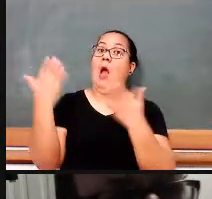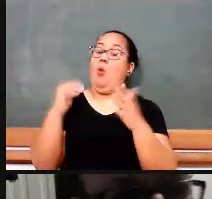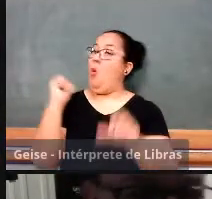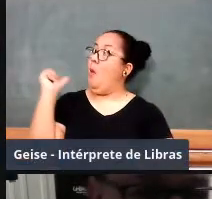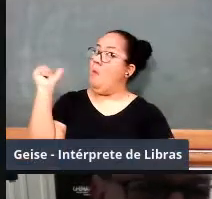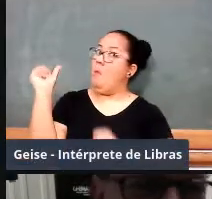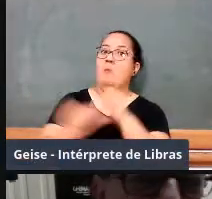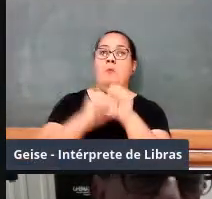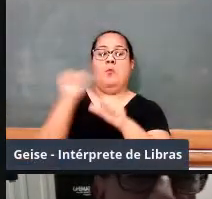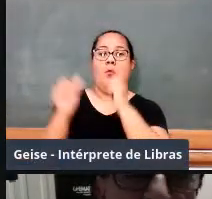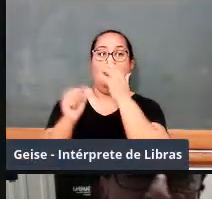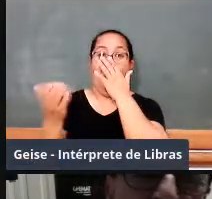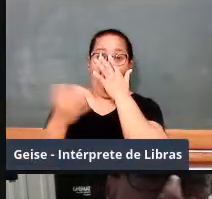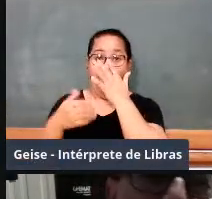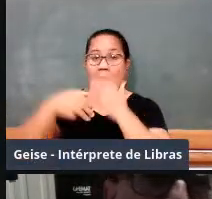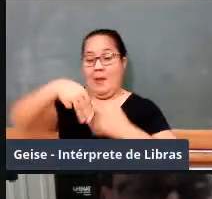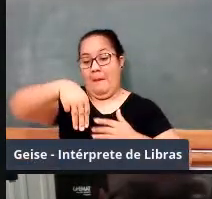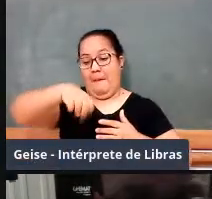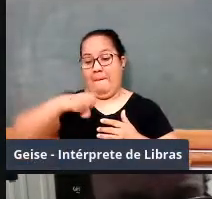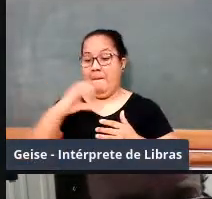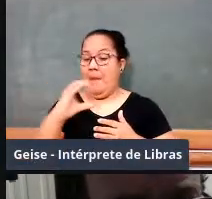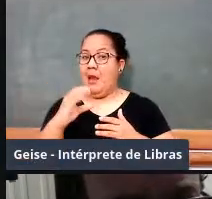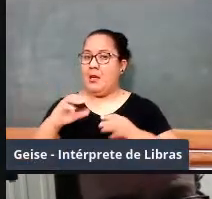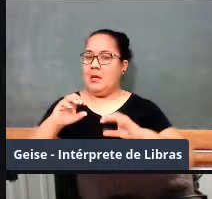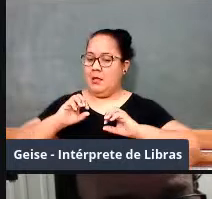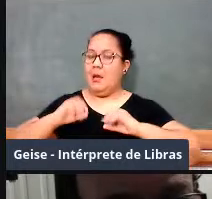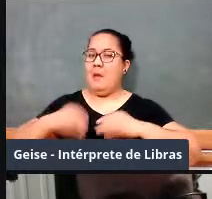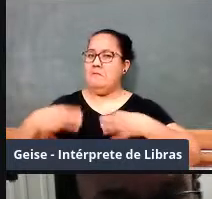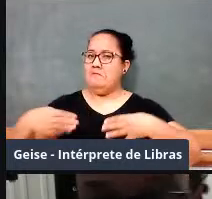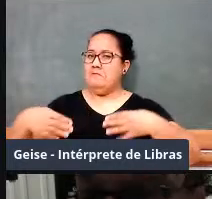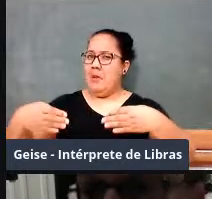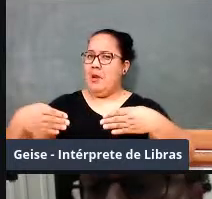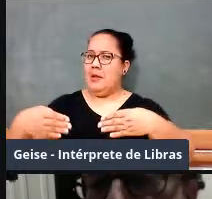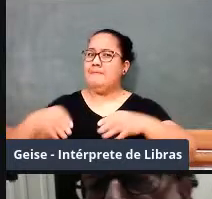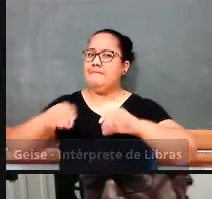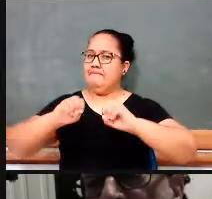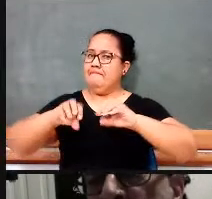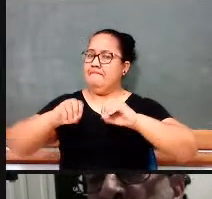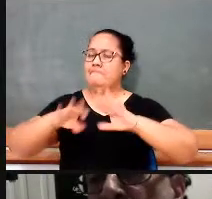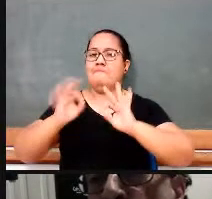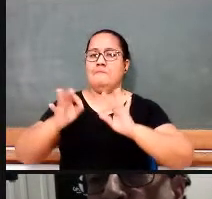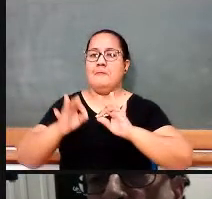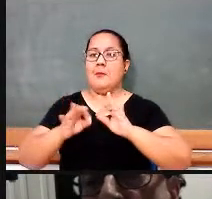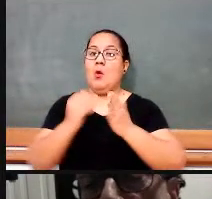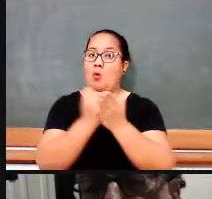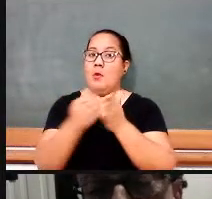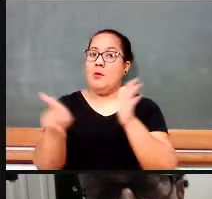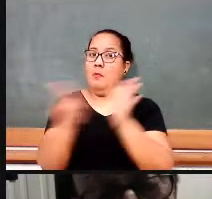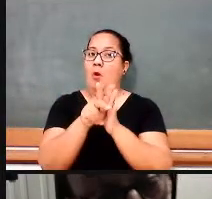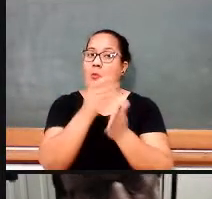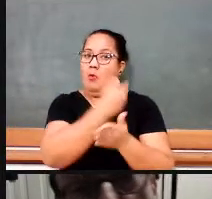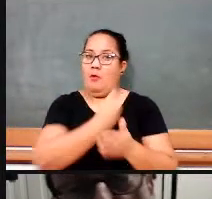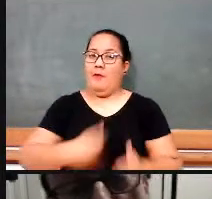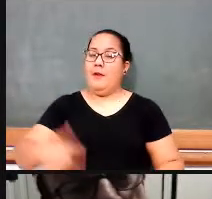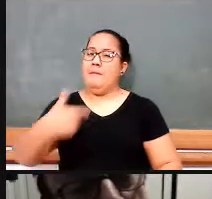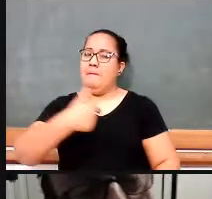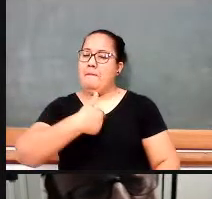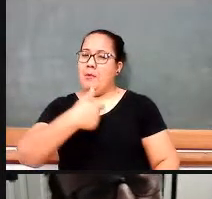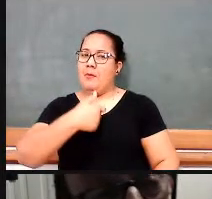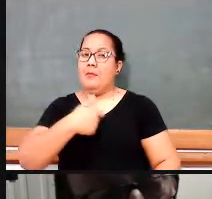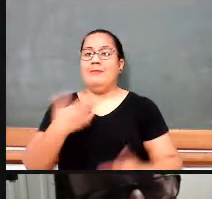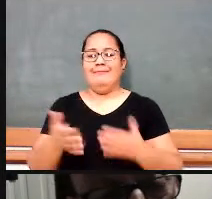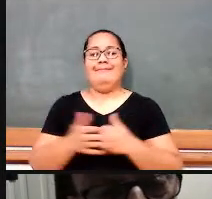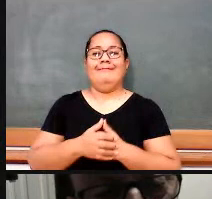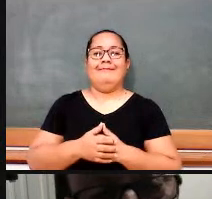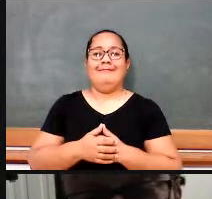originário da criação do governo Getúlio Vargas. Então, ele chama o professor Euclides Rocho, que é um professor de